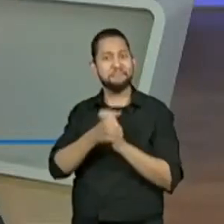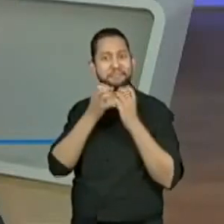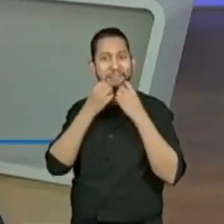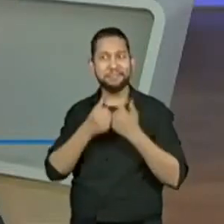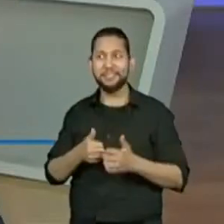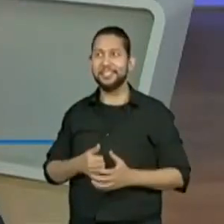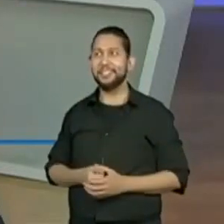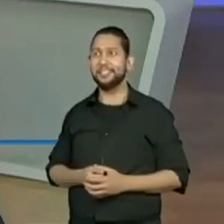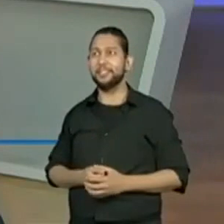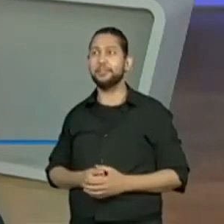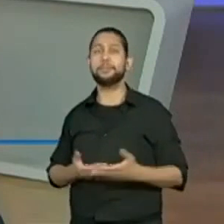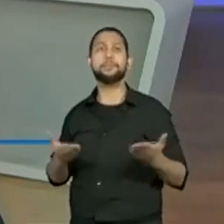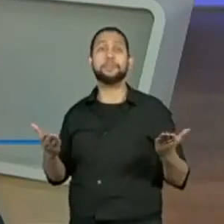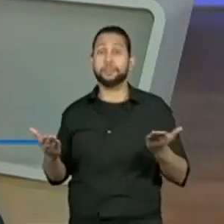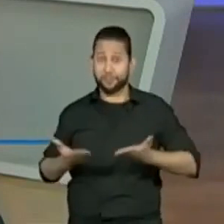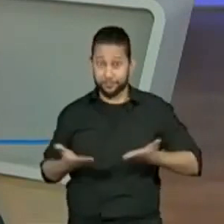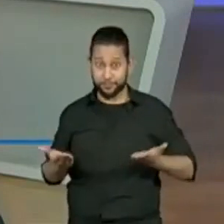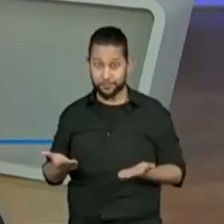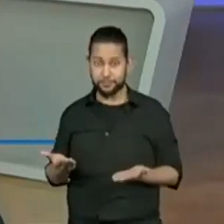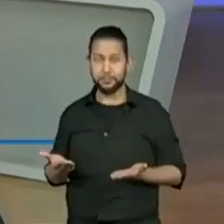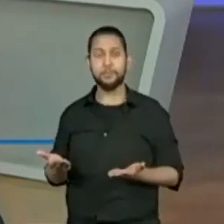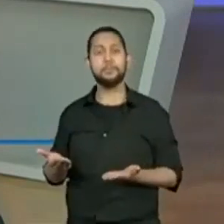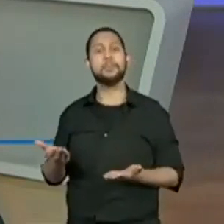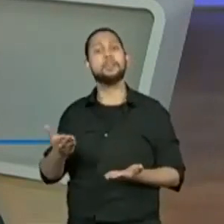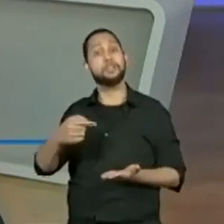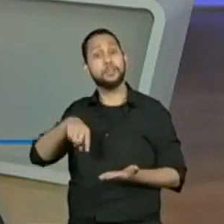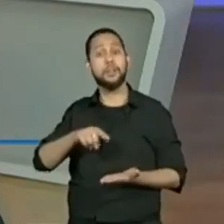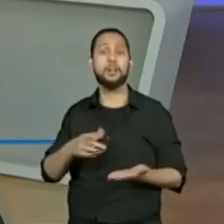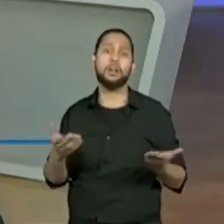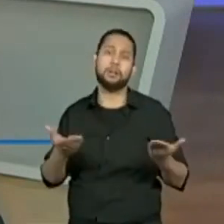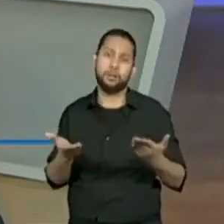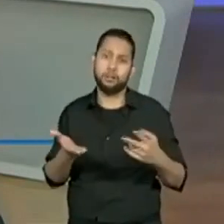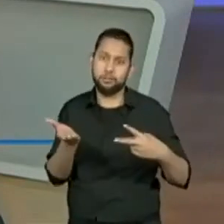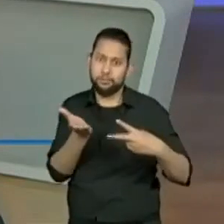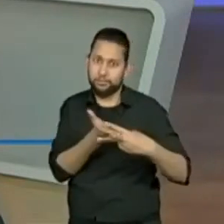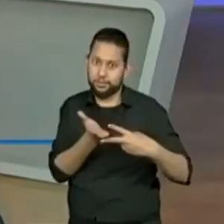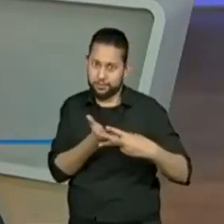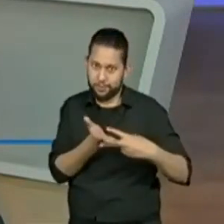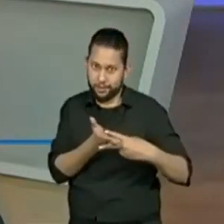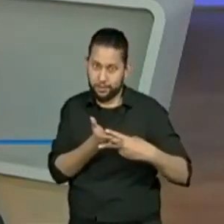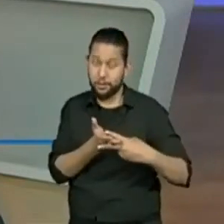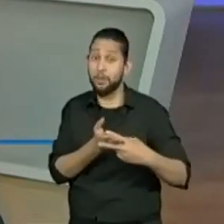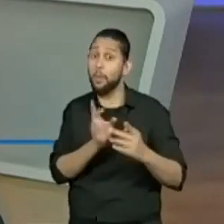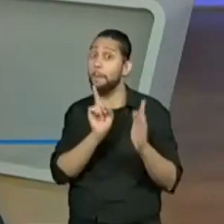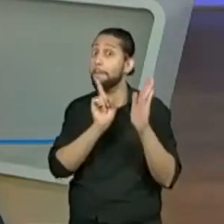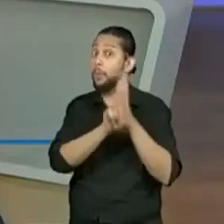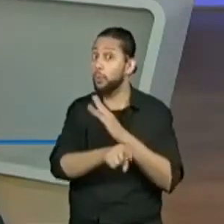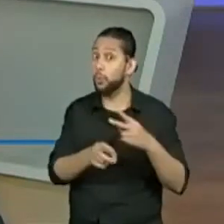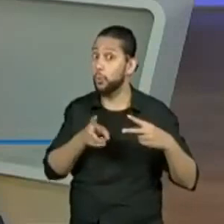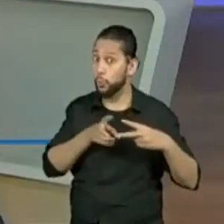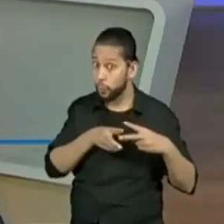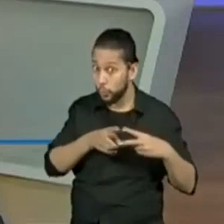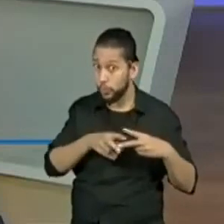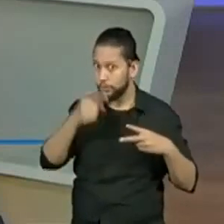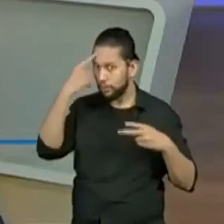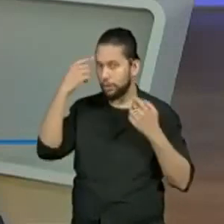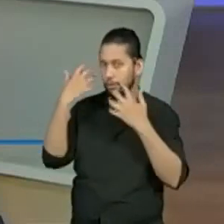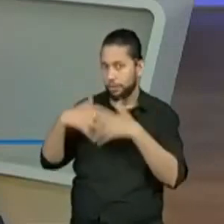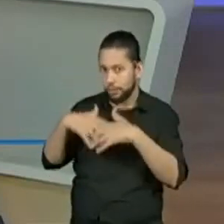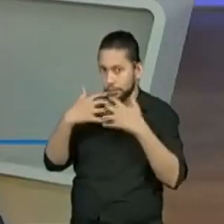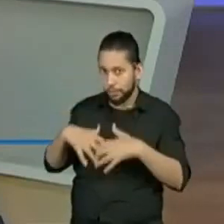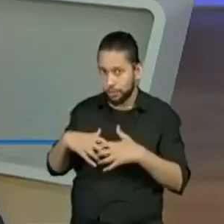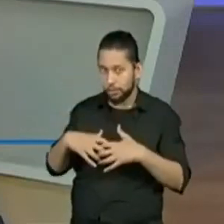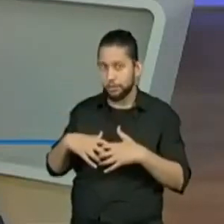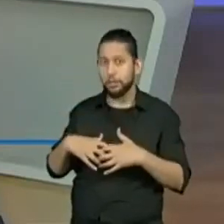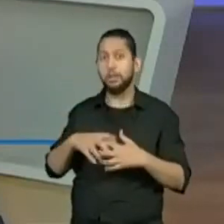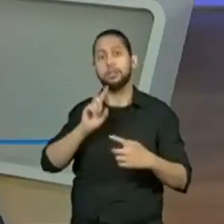Agora, nós vamos nos despedir. Eu vou deixar duas questões para a nossa volta. Nós vamos nos despedir. Eu vou